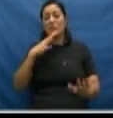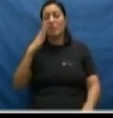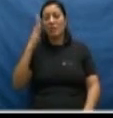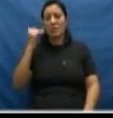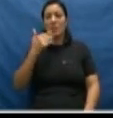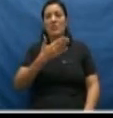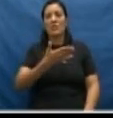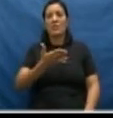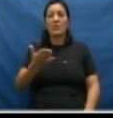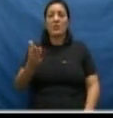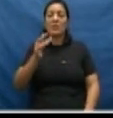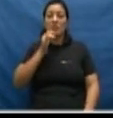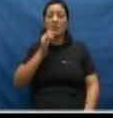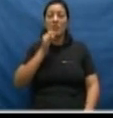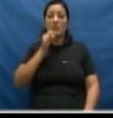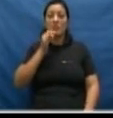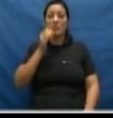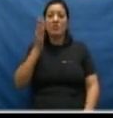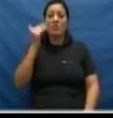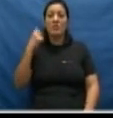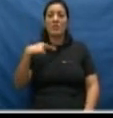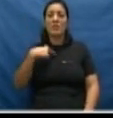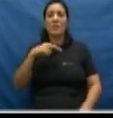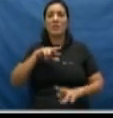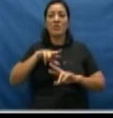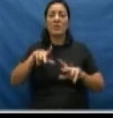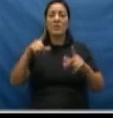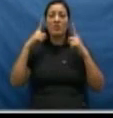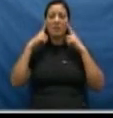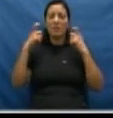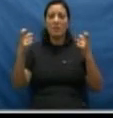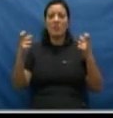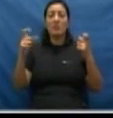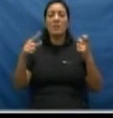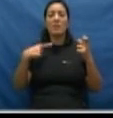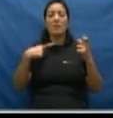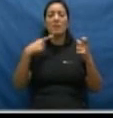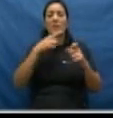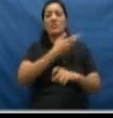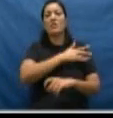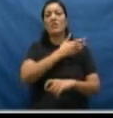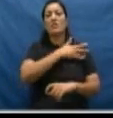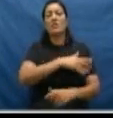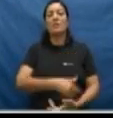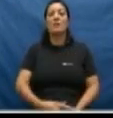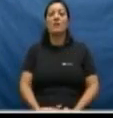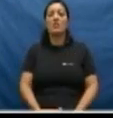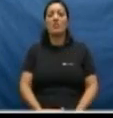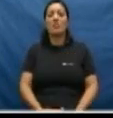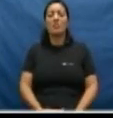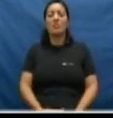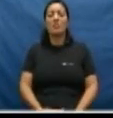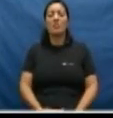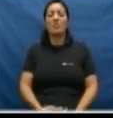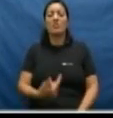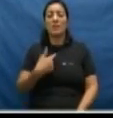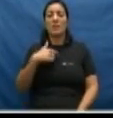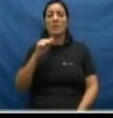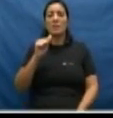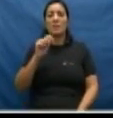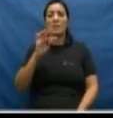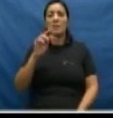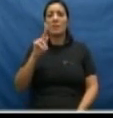de nós aqui conhece um exemplo dessas formas de violência e discriminação contra a mulher. Estão previstas no artigo